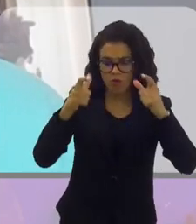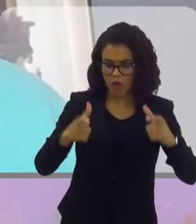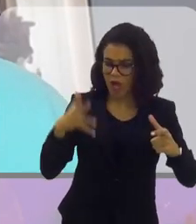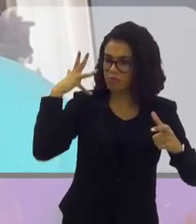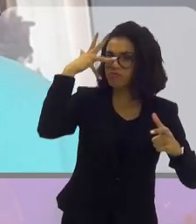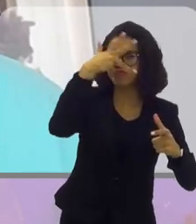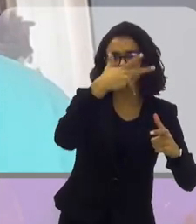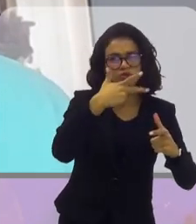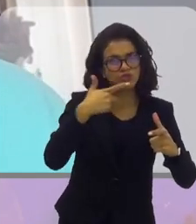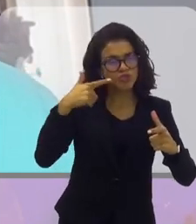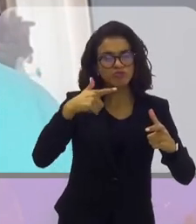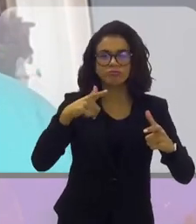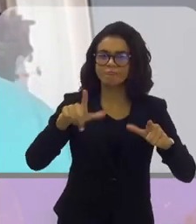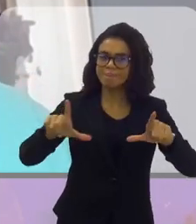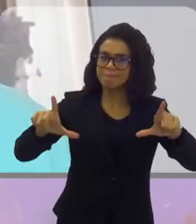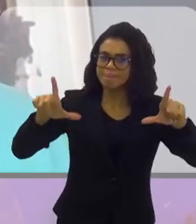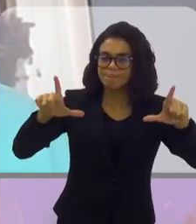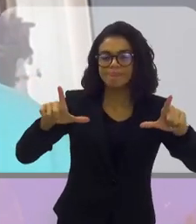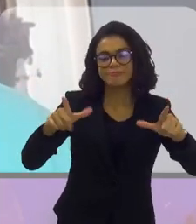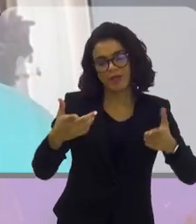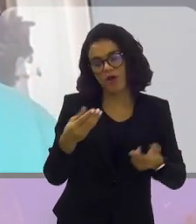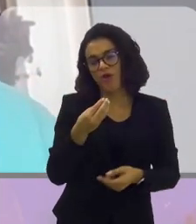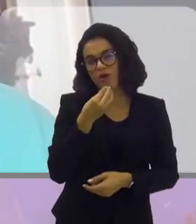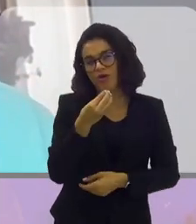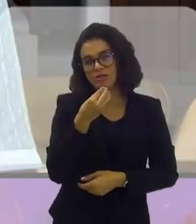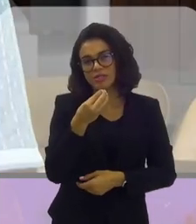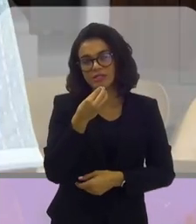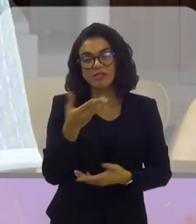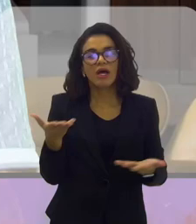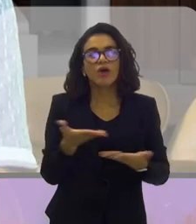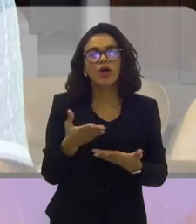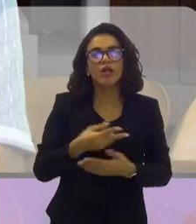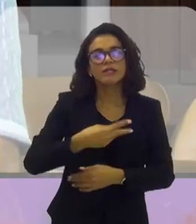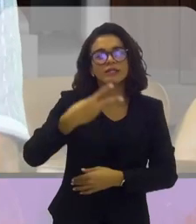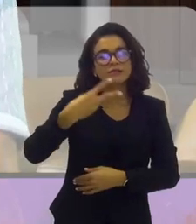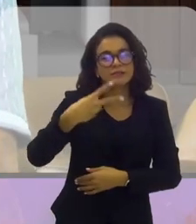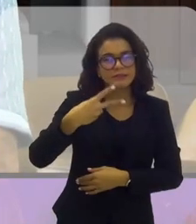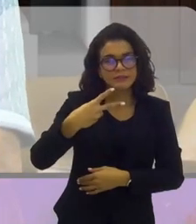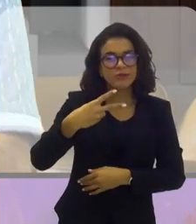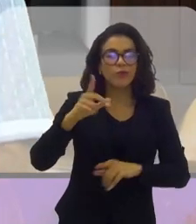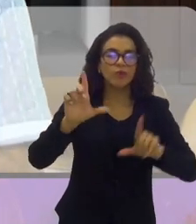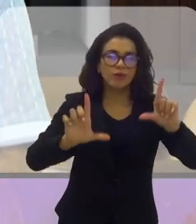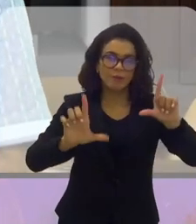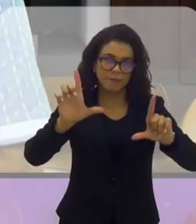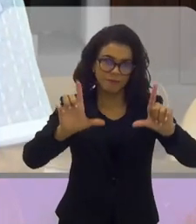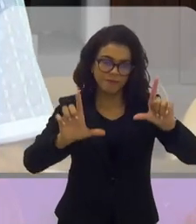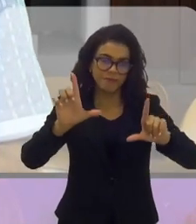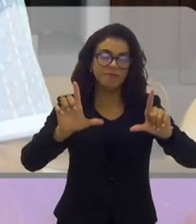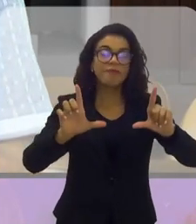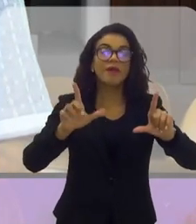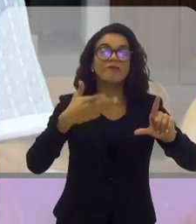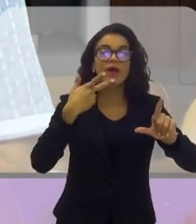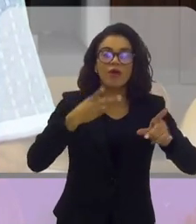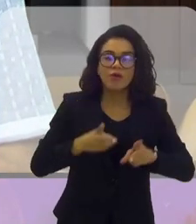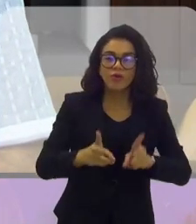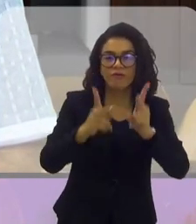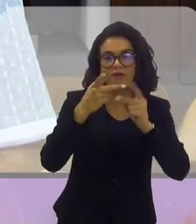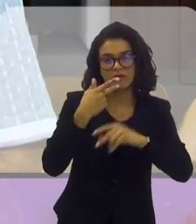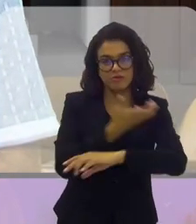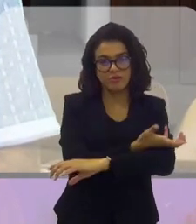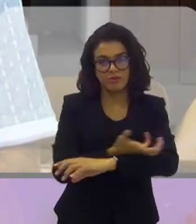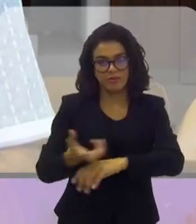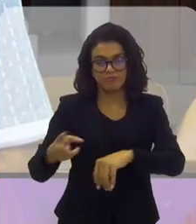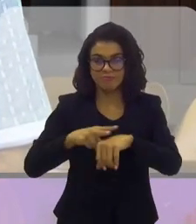palco bom é absolutamente primordial nesse sentido. Com certeza. Já agora na segunda parte, Arthur, nós vamos continuar